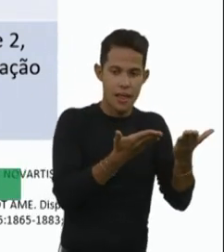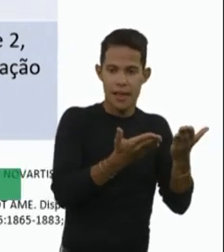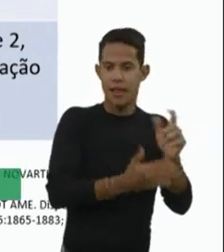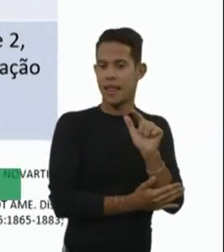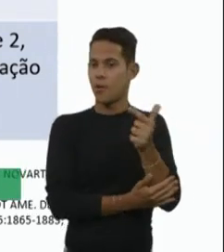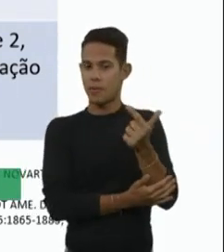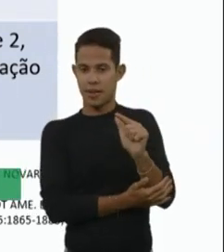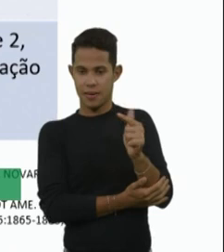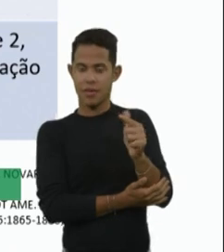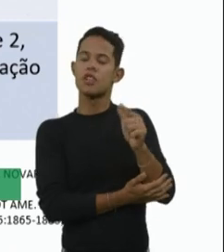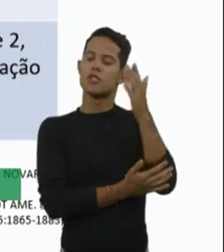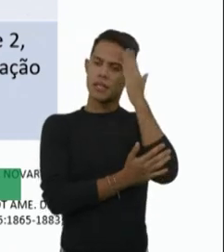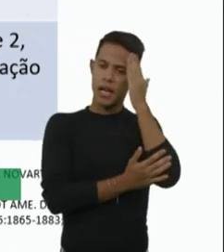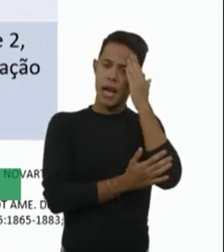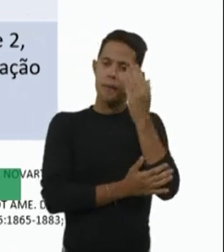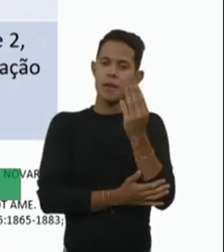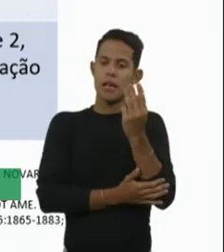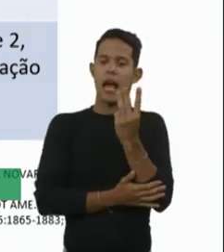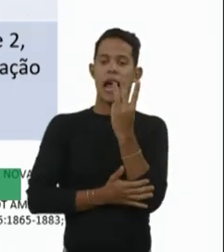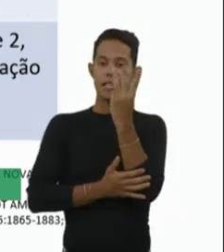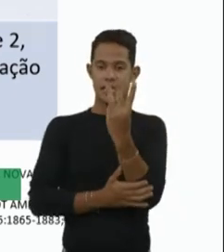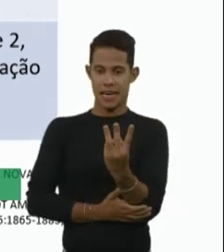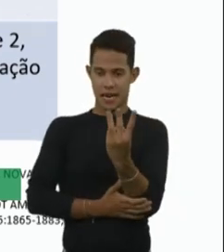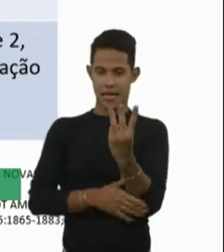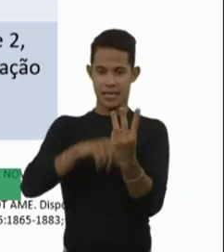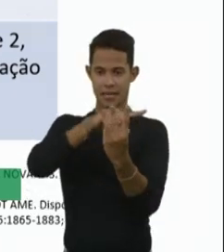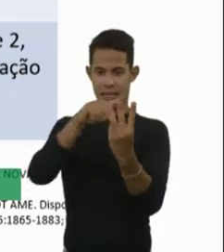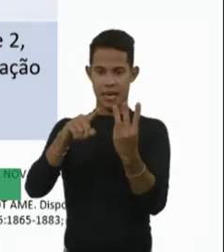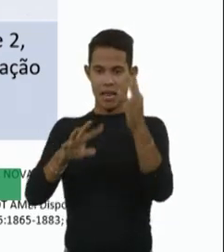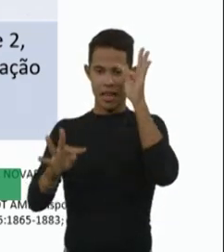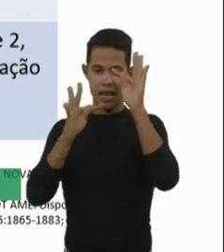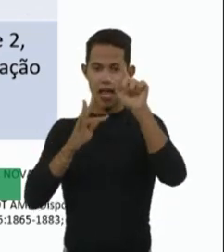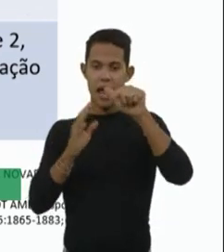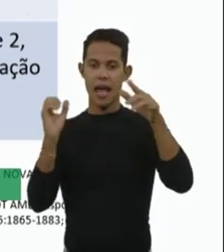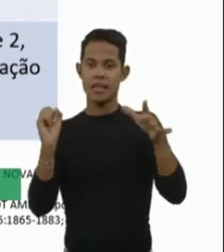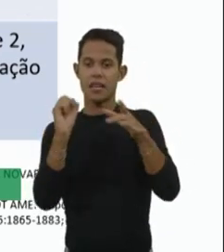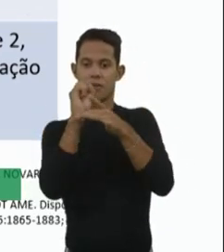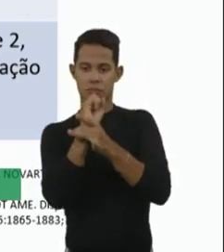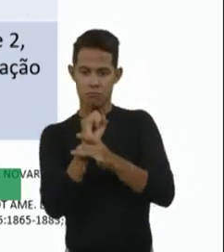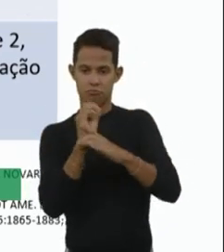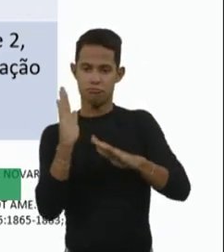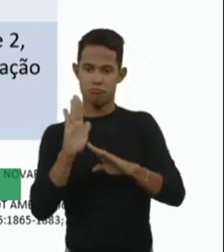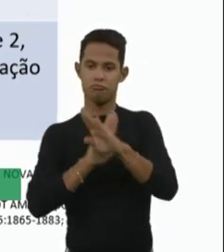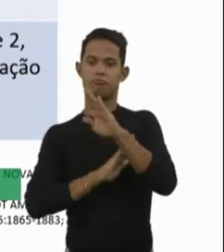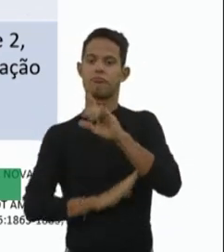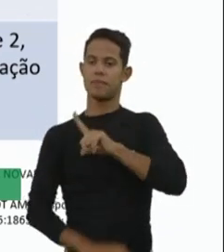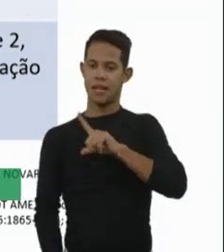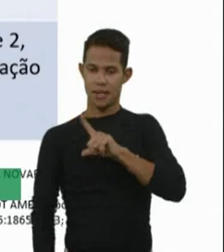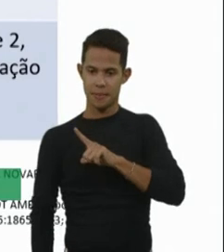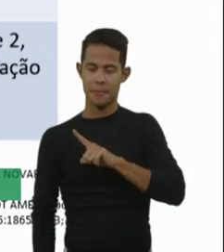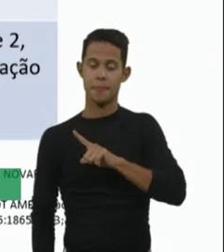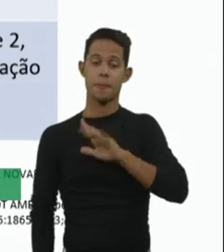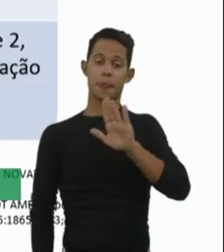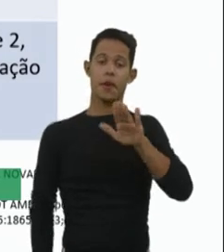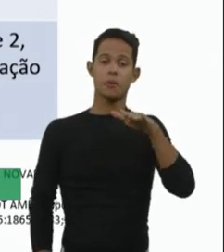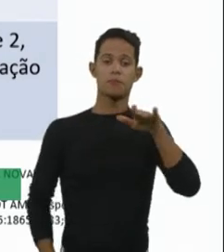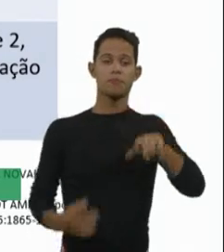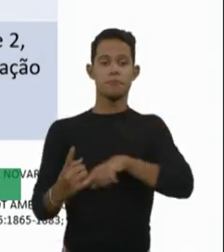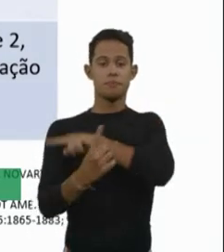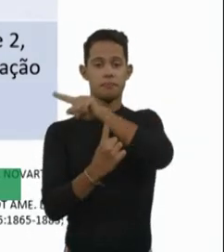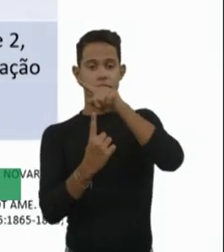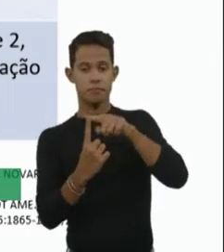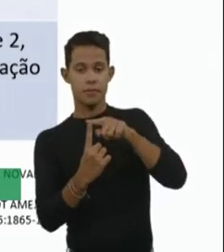terapias, elas são consideradas seguras e elas são consideradas efetivas. Quanto a terapia combinada, então, o que a gente tem são